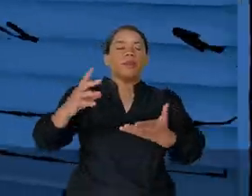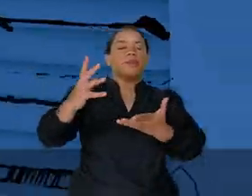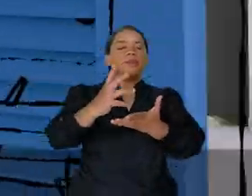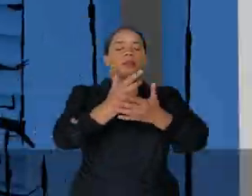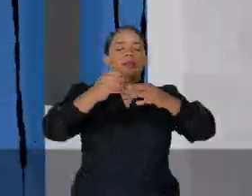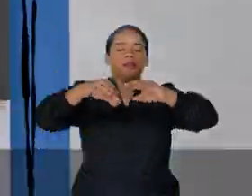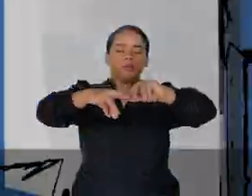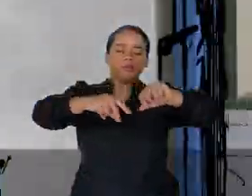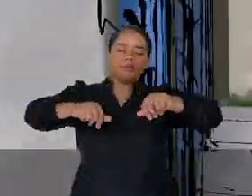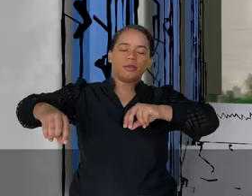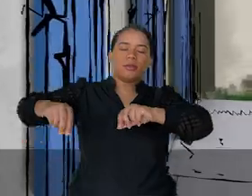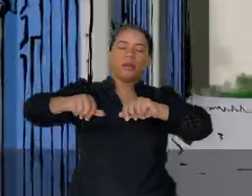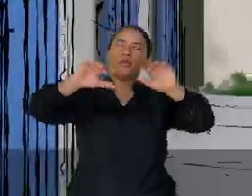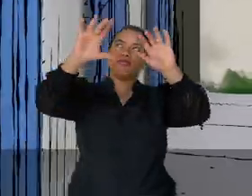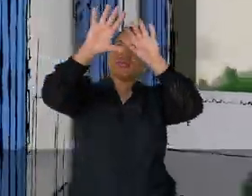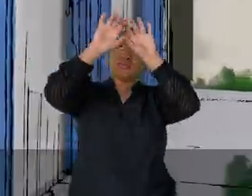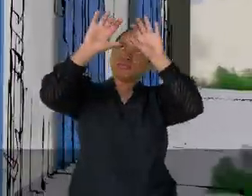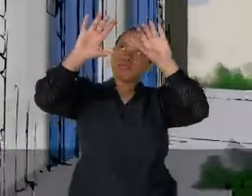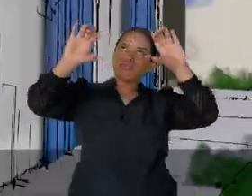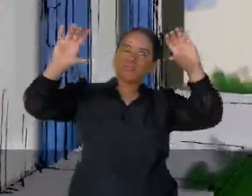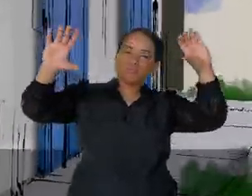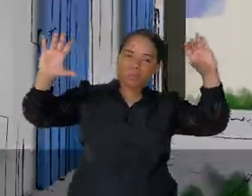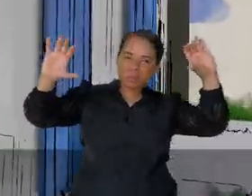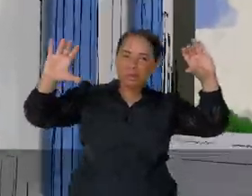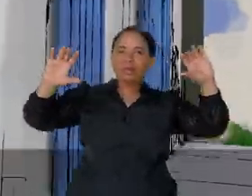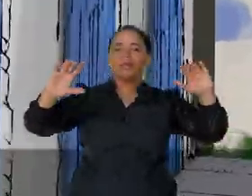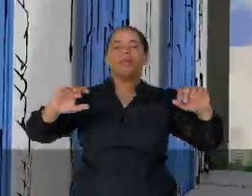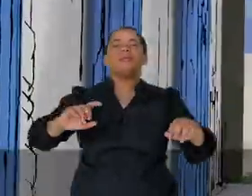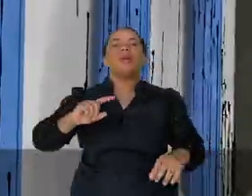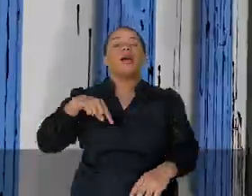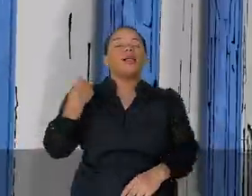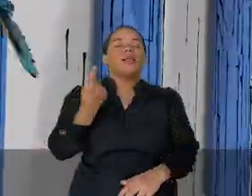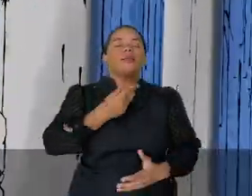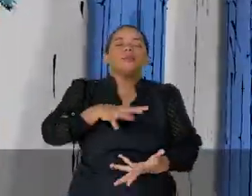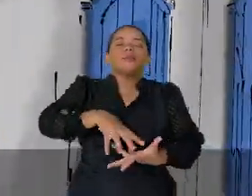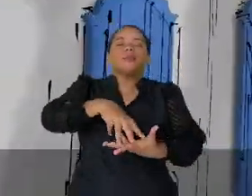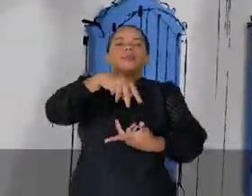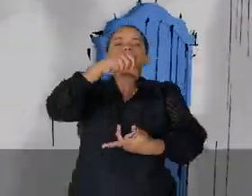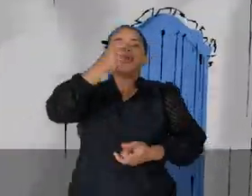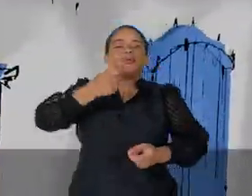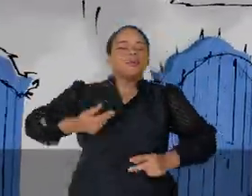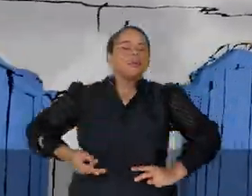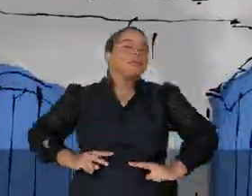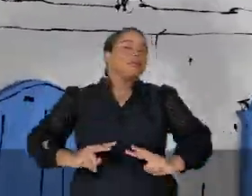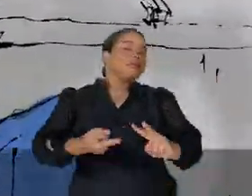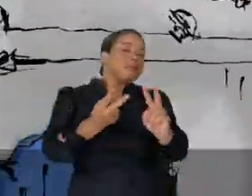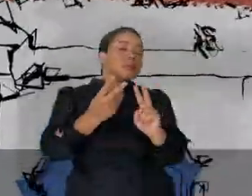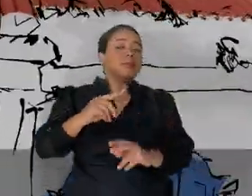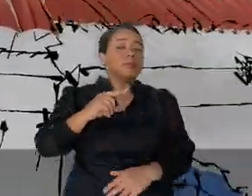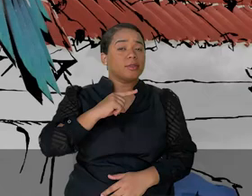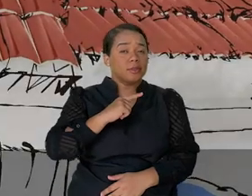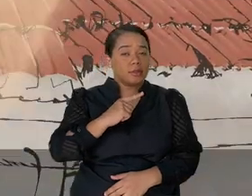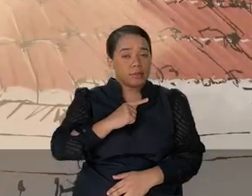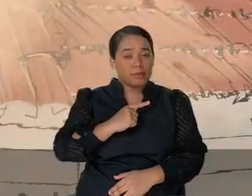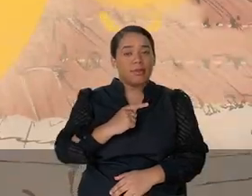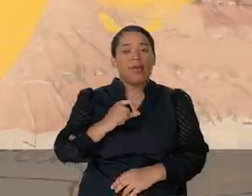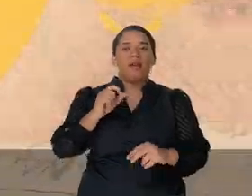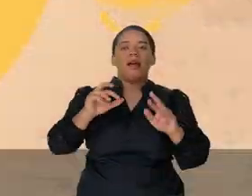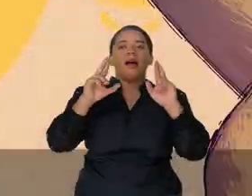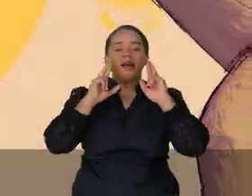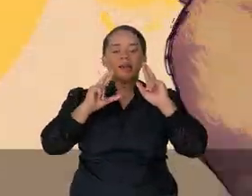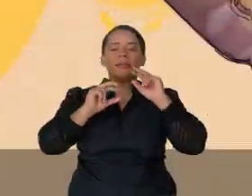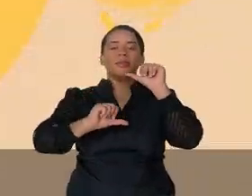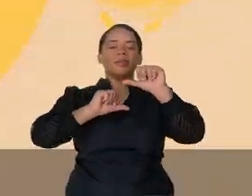Salve terra que aos céus arrebatas, nossas almas nos dons que possuis,